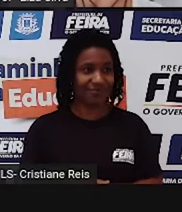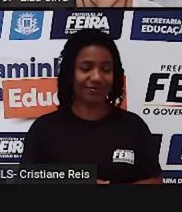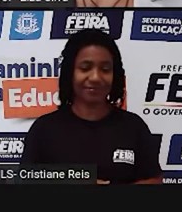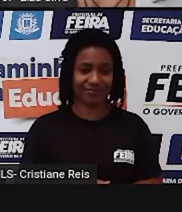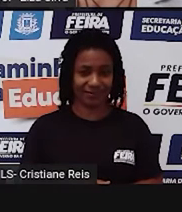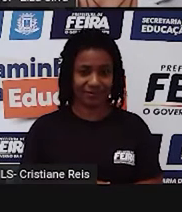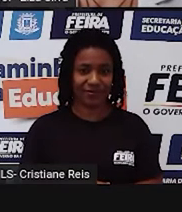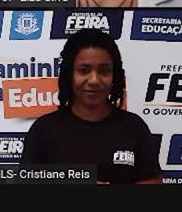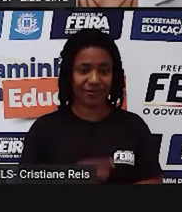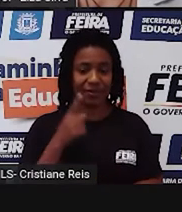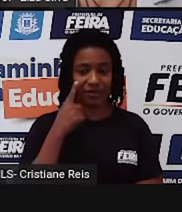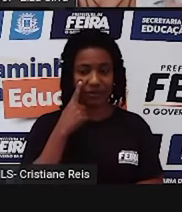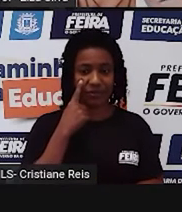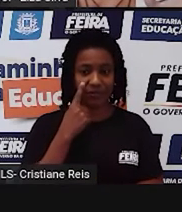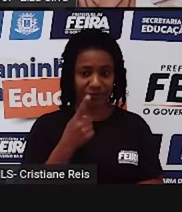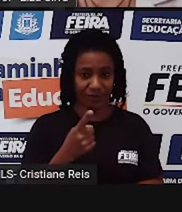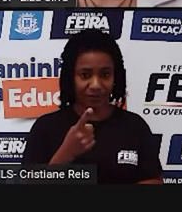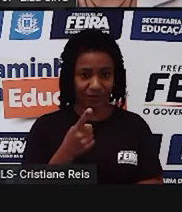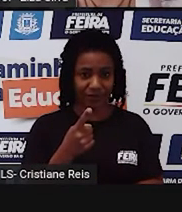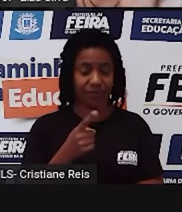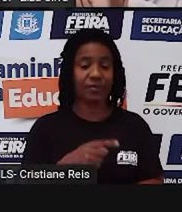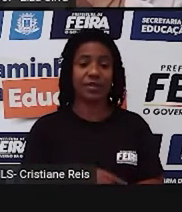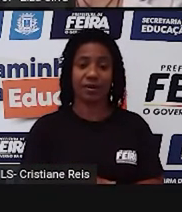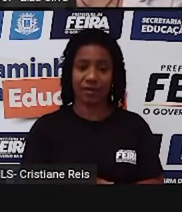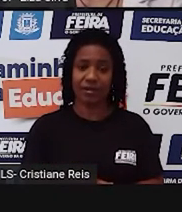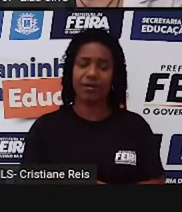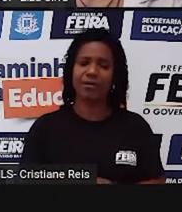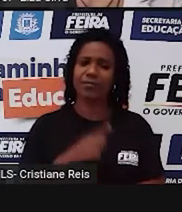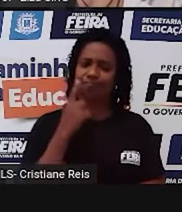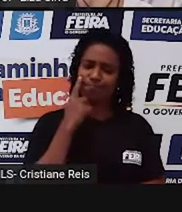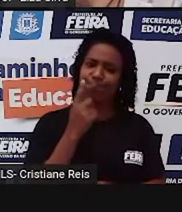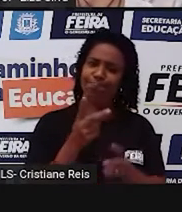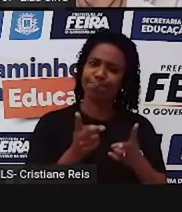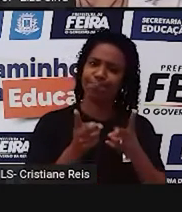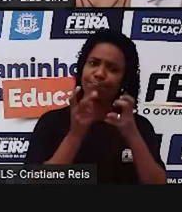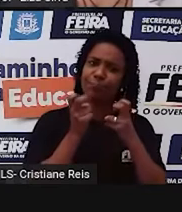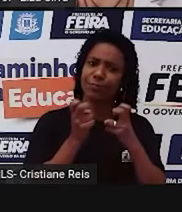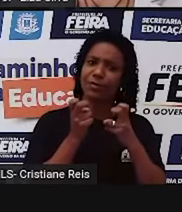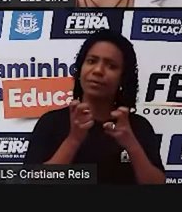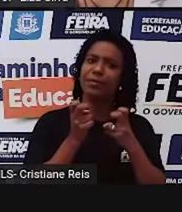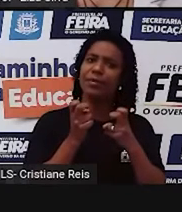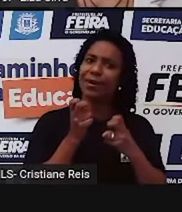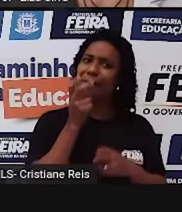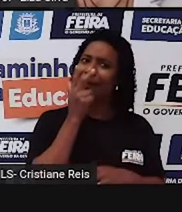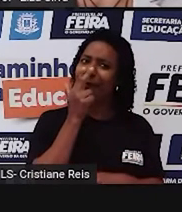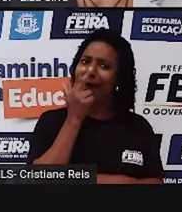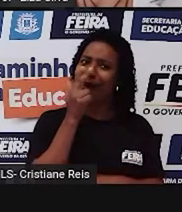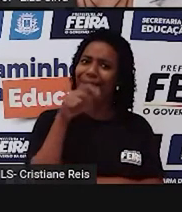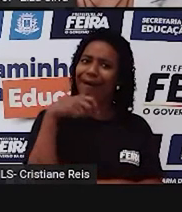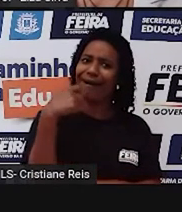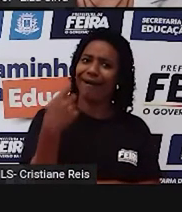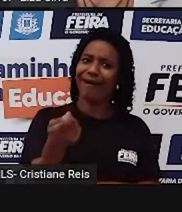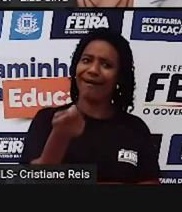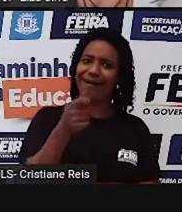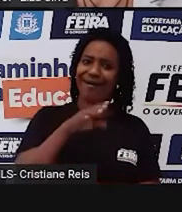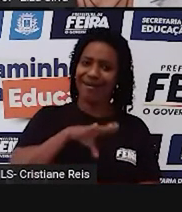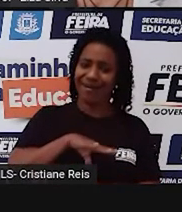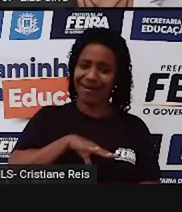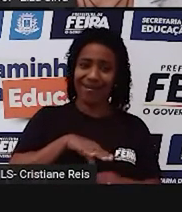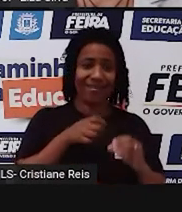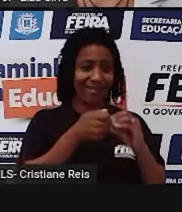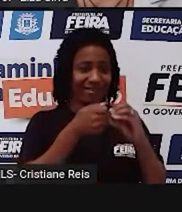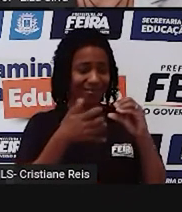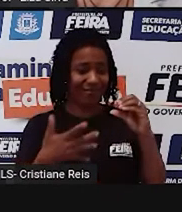Então, olhando para elas, a gente imediatamente já associa com palavras de nossa língua. Aspecto,